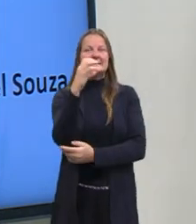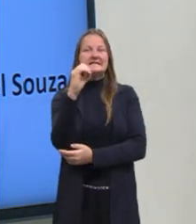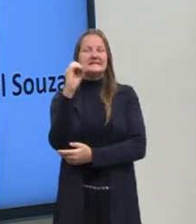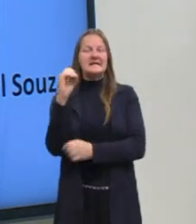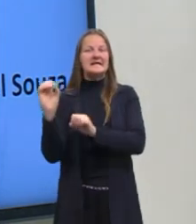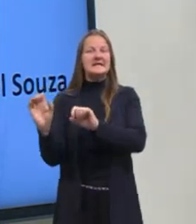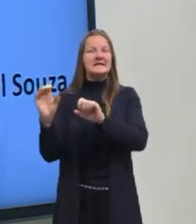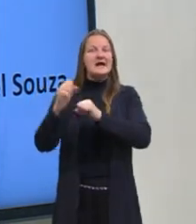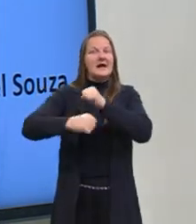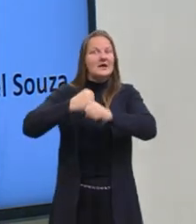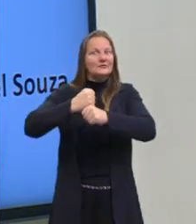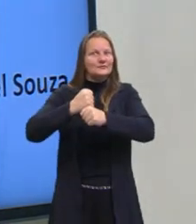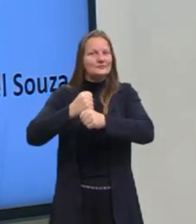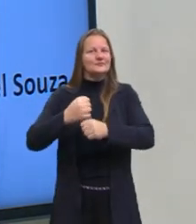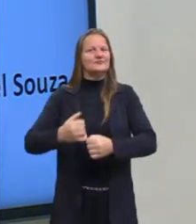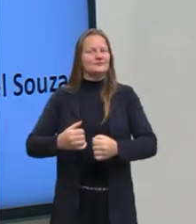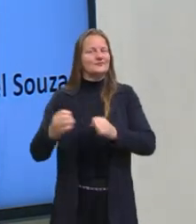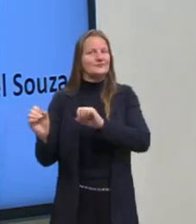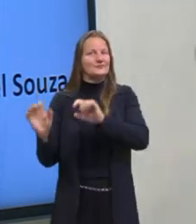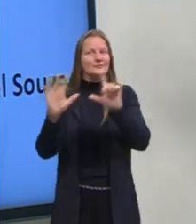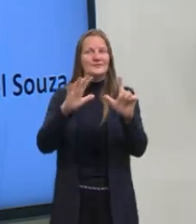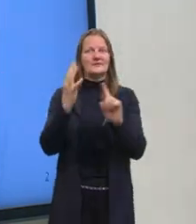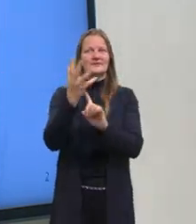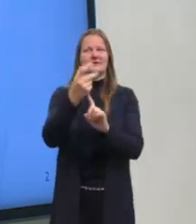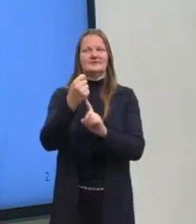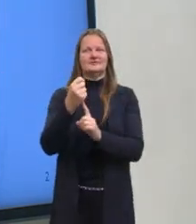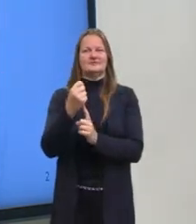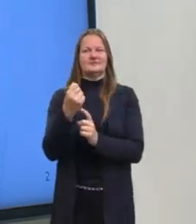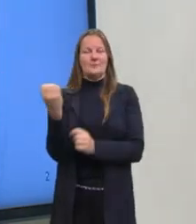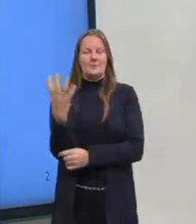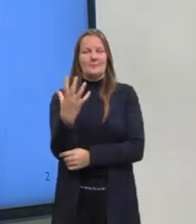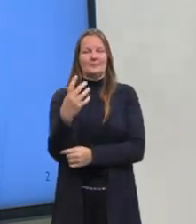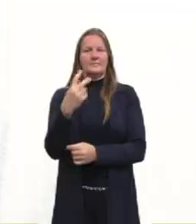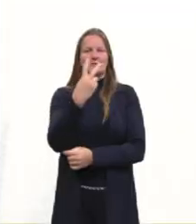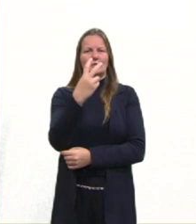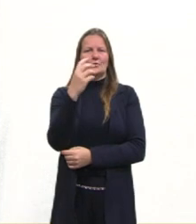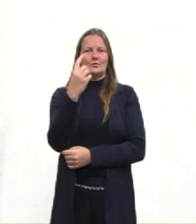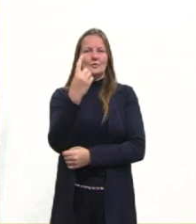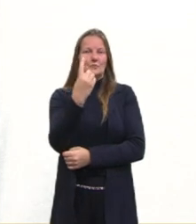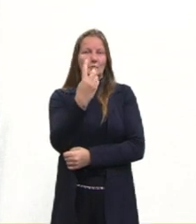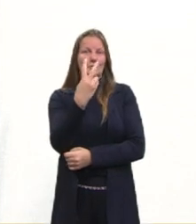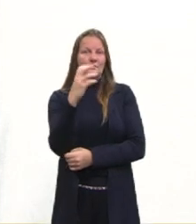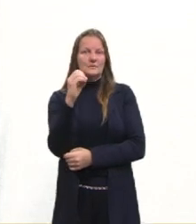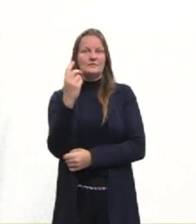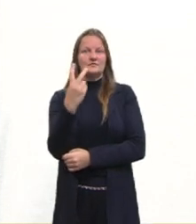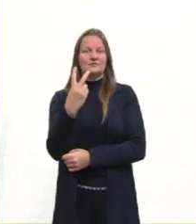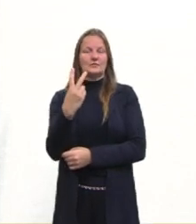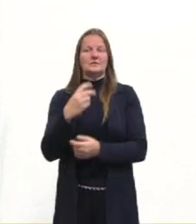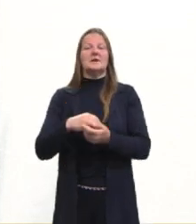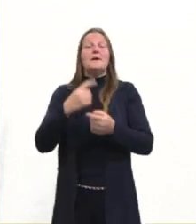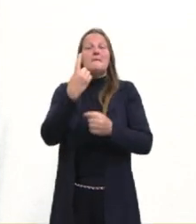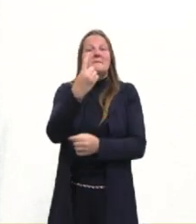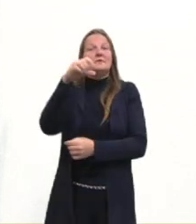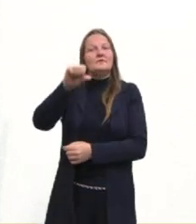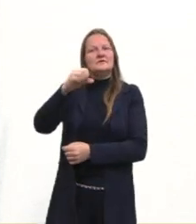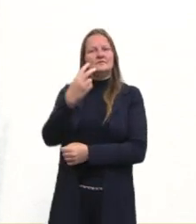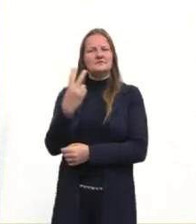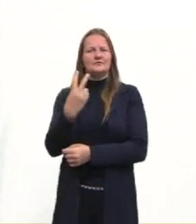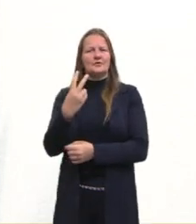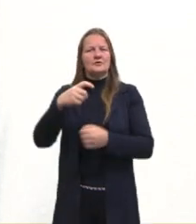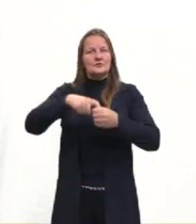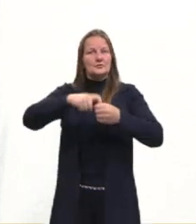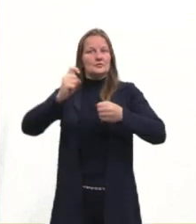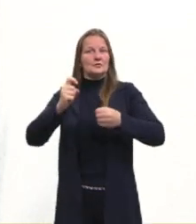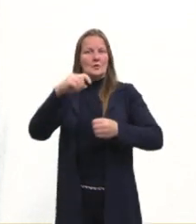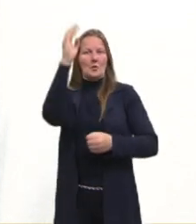da Semana de Arte Moderna em 2022. Ela aconteceu em 1922, quando a independência